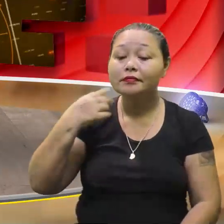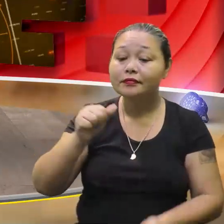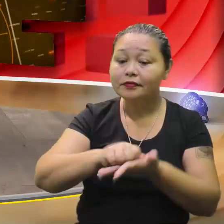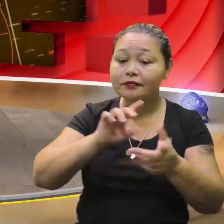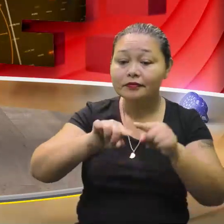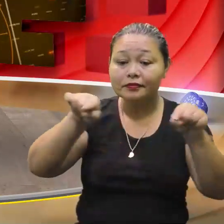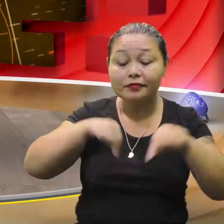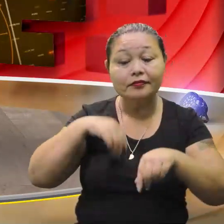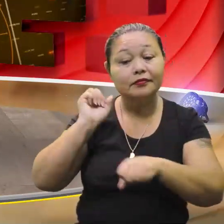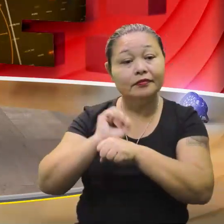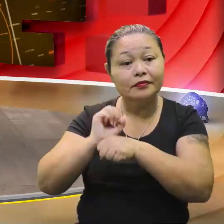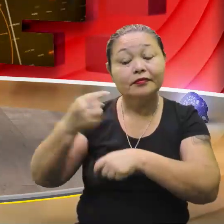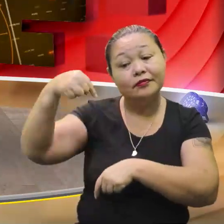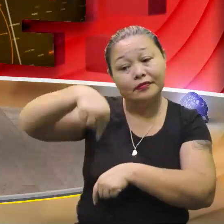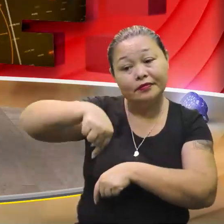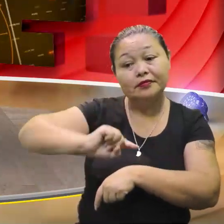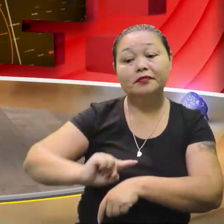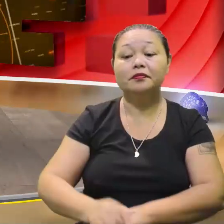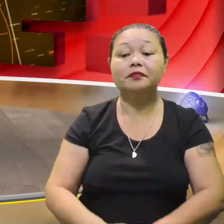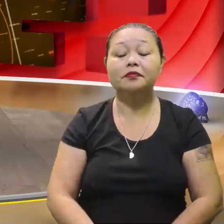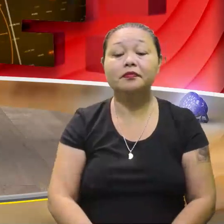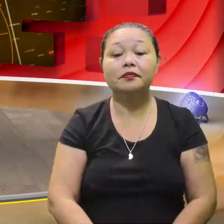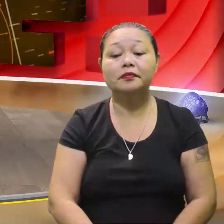atividades de sala e já já a gente está de volta.